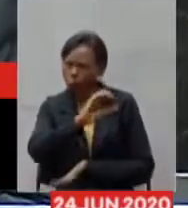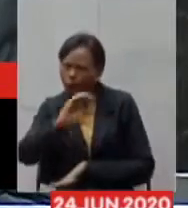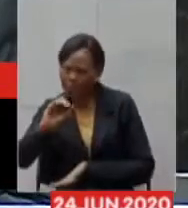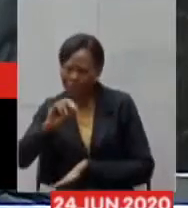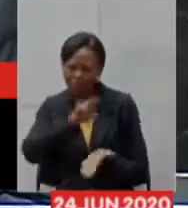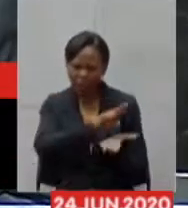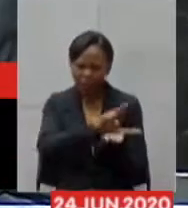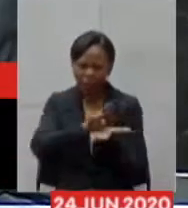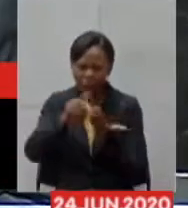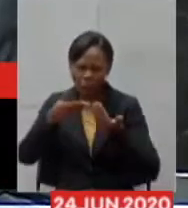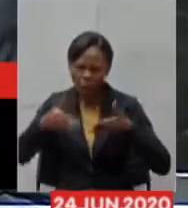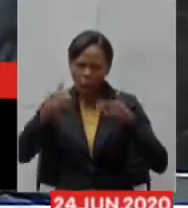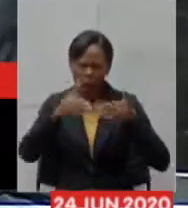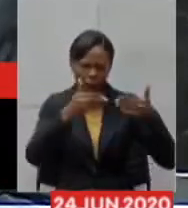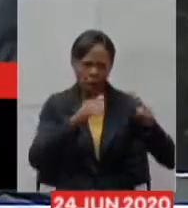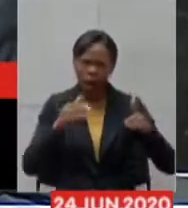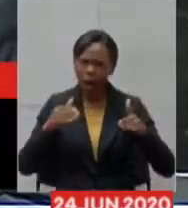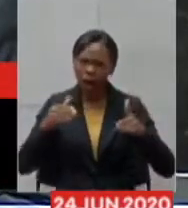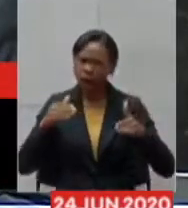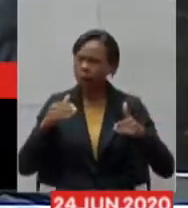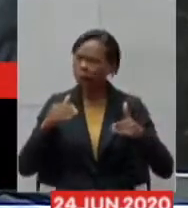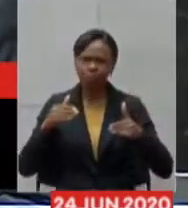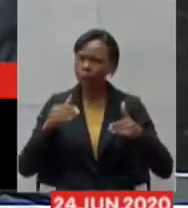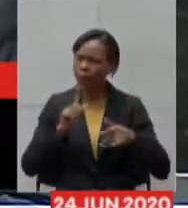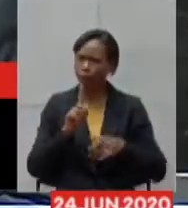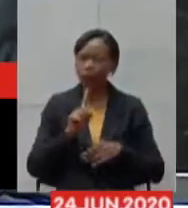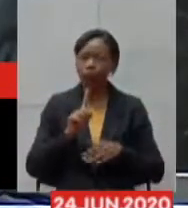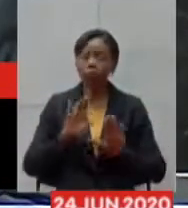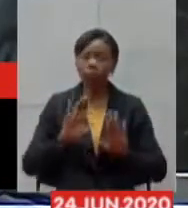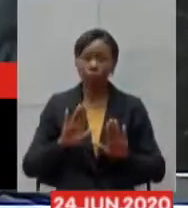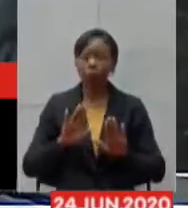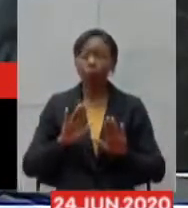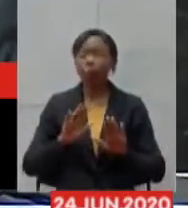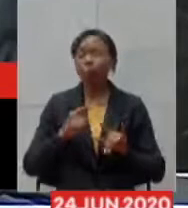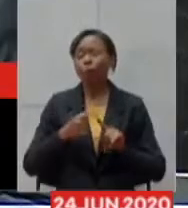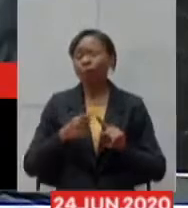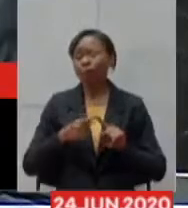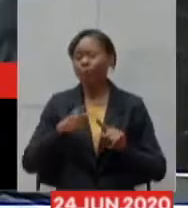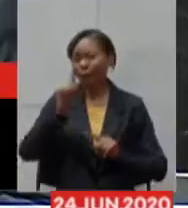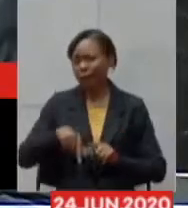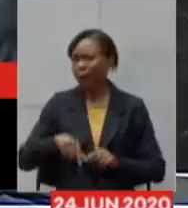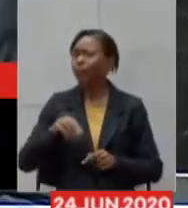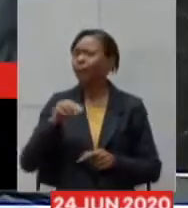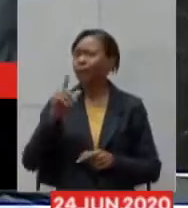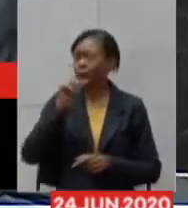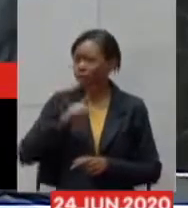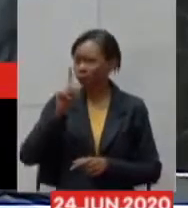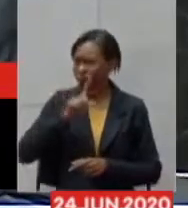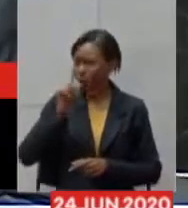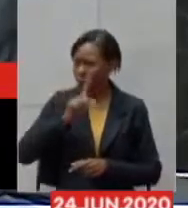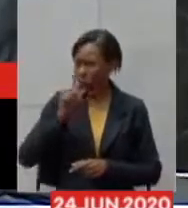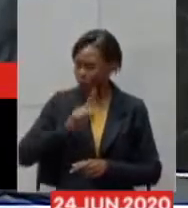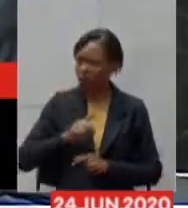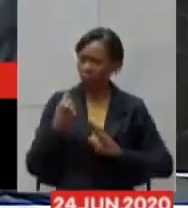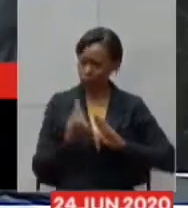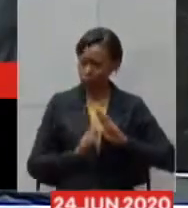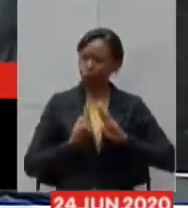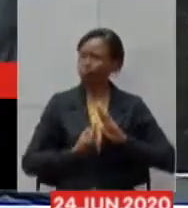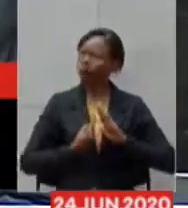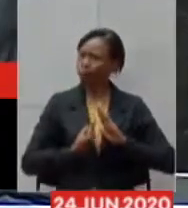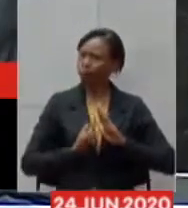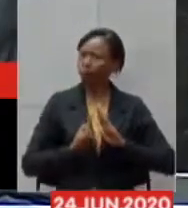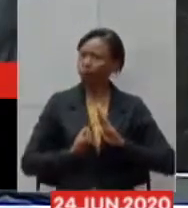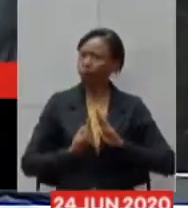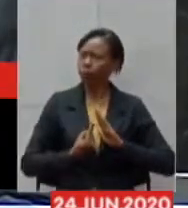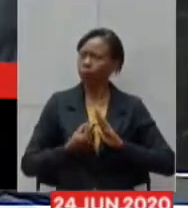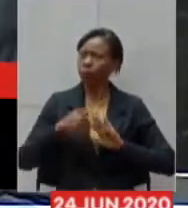isso para abrir esses 800 leitos de uma vez seria uma falha muito grande no isolamento social nós entendemos que